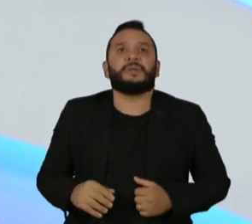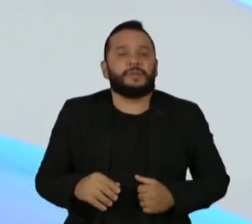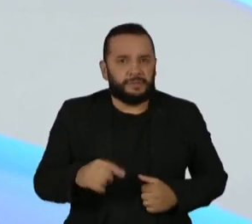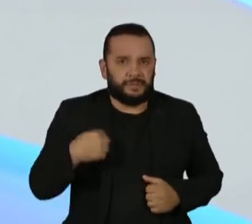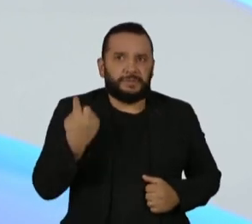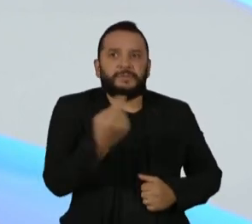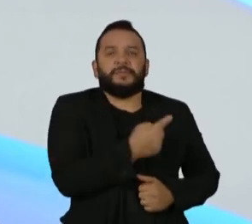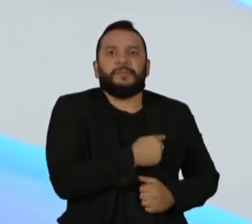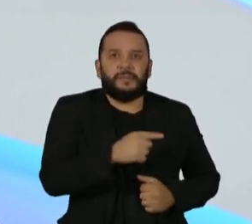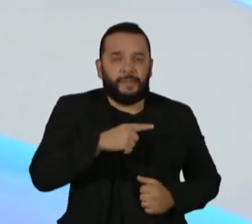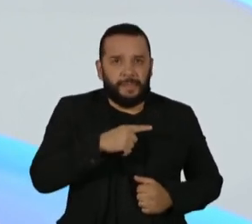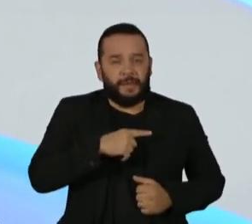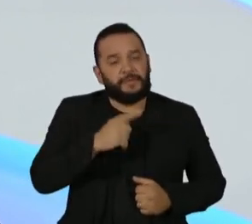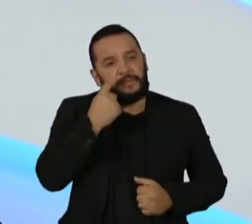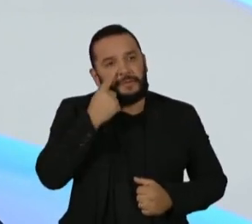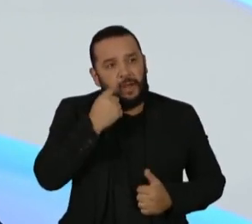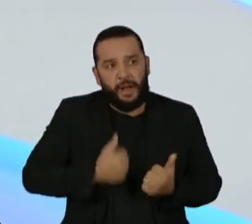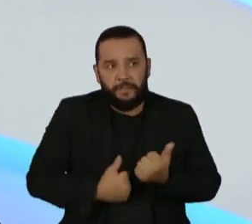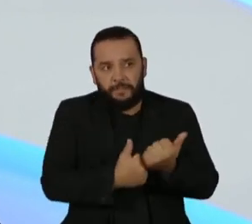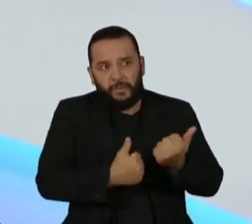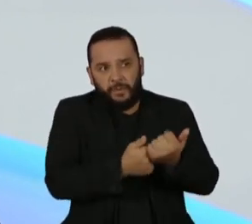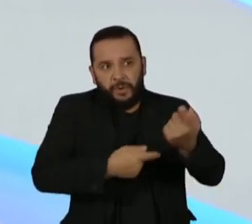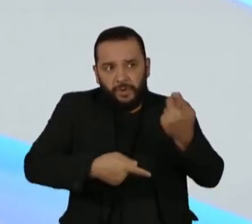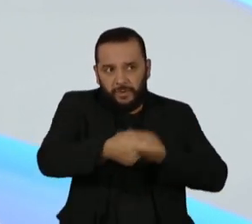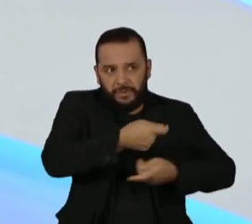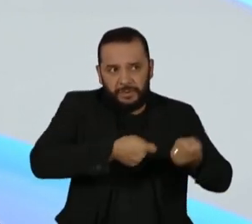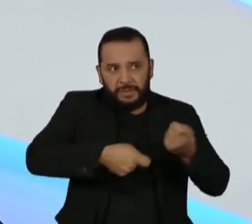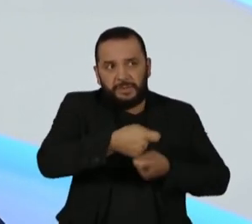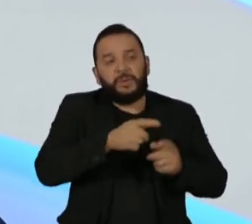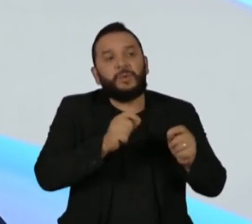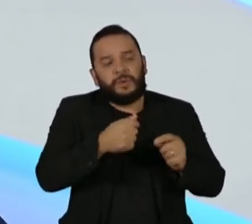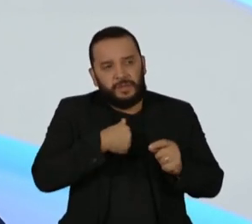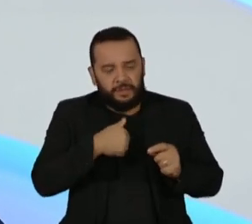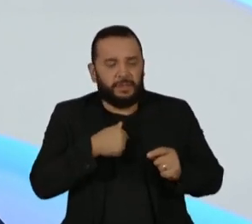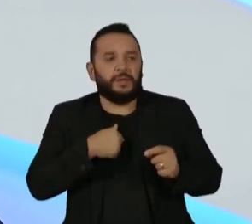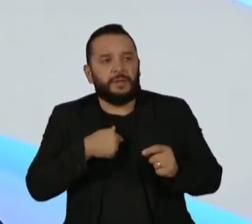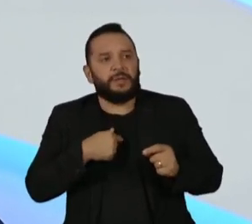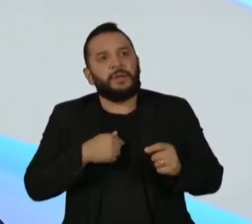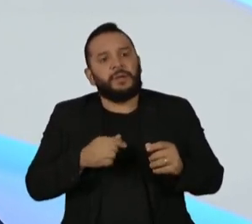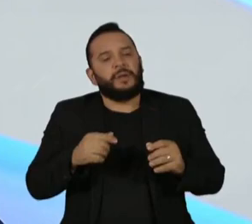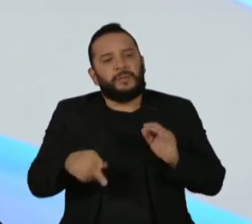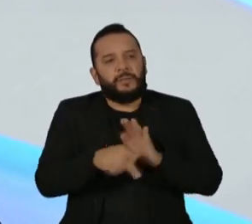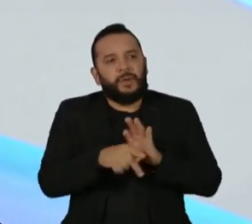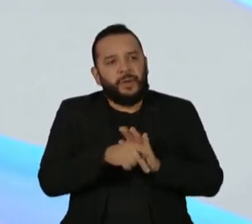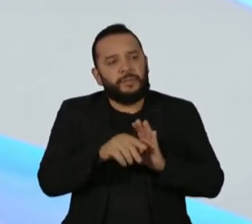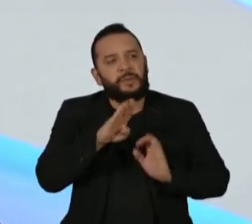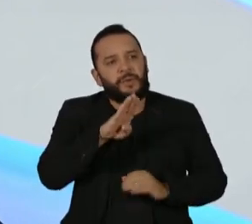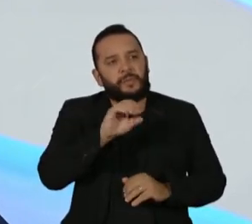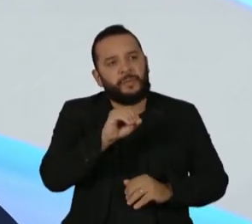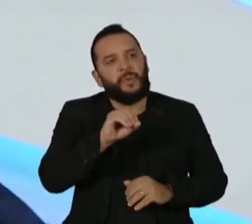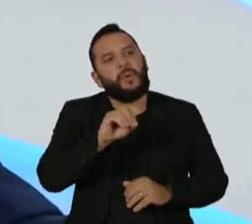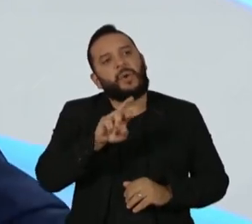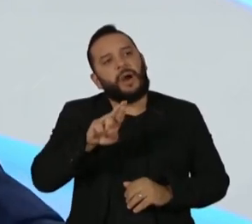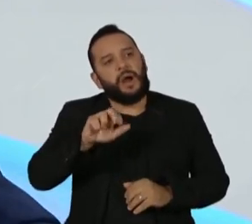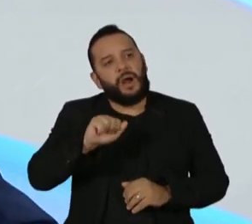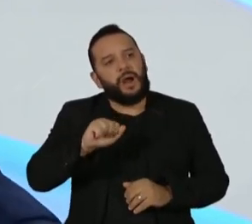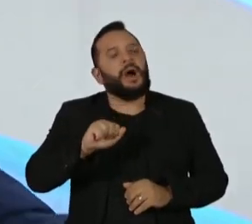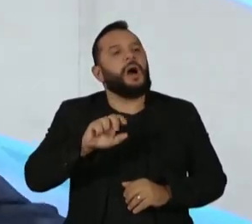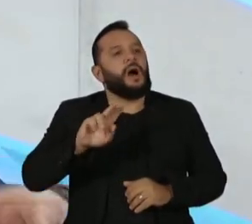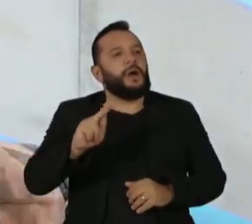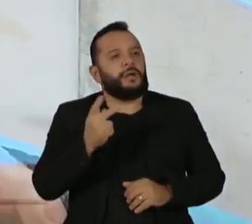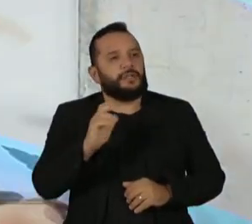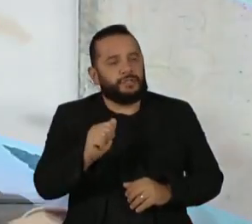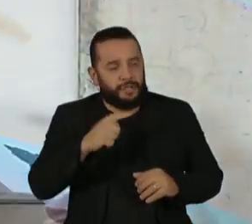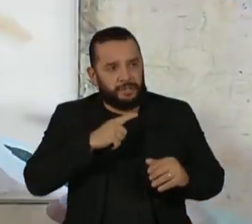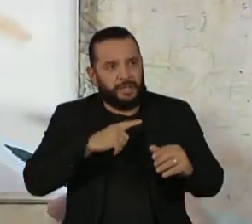publicamos um apoio à comercialização da borracha. Os preços da borracha estão abaixo do custo de